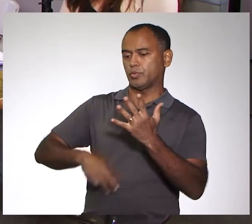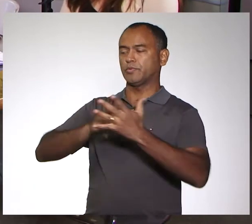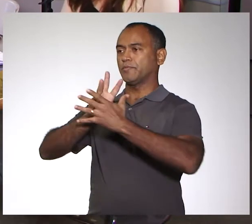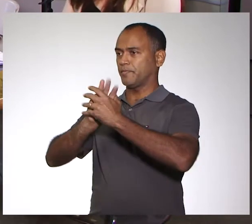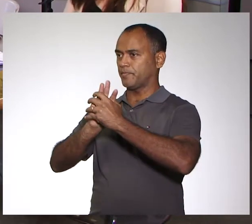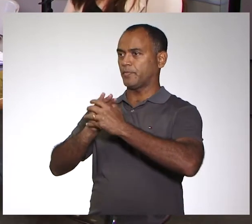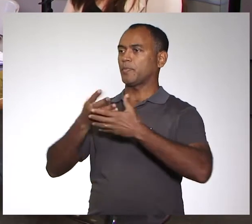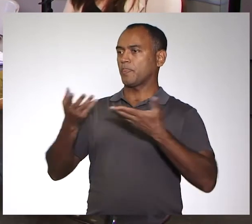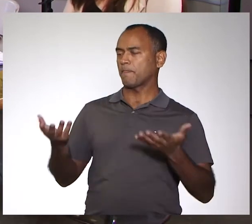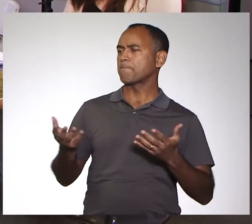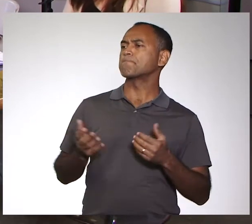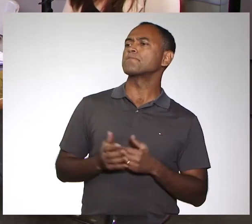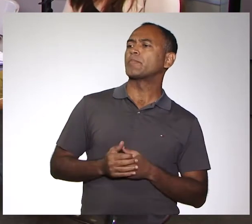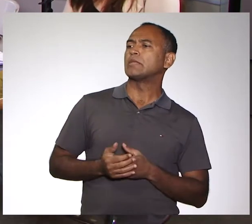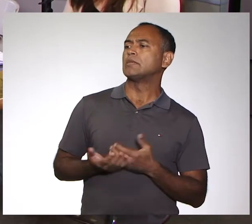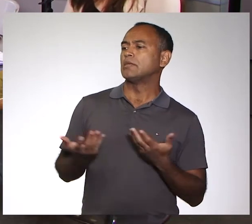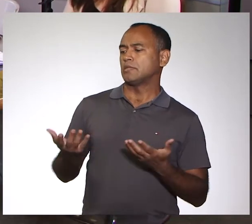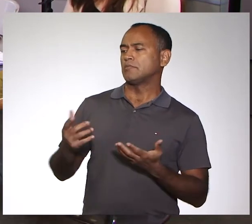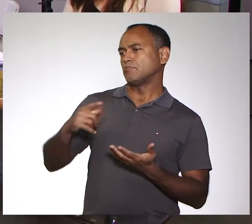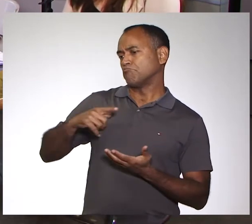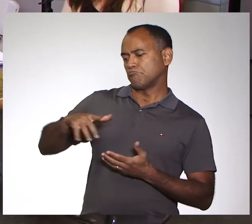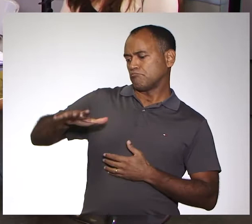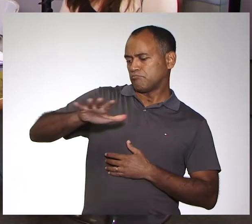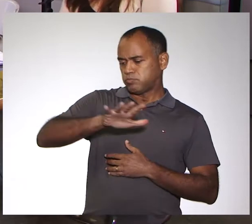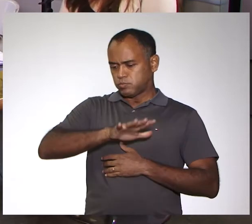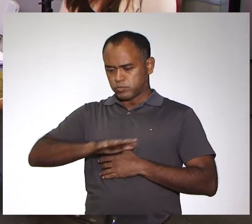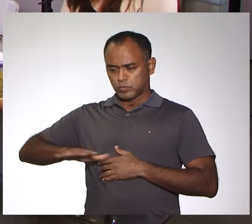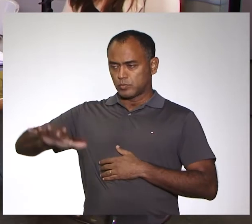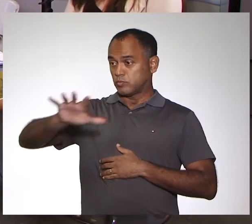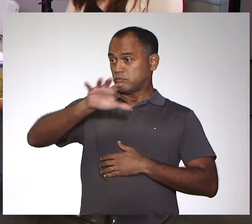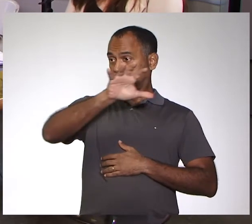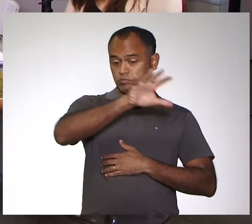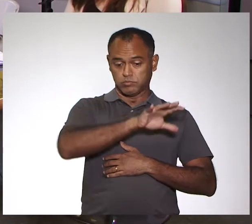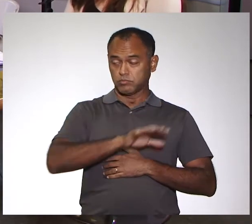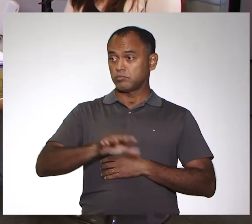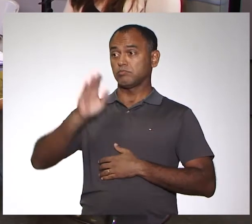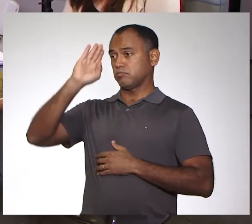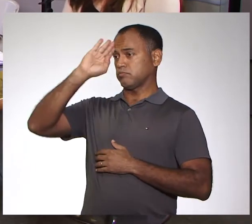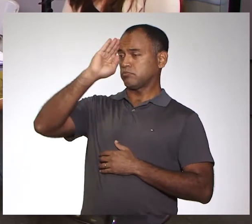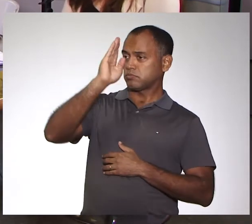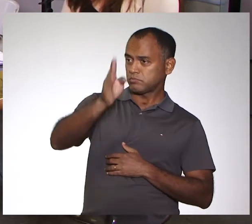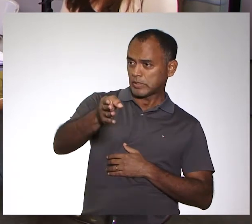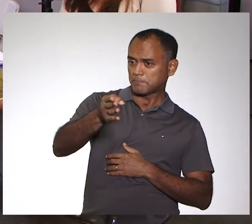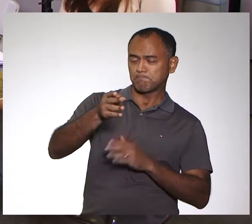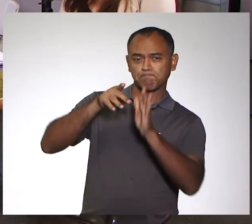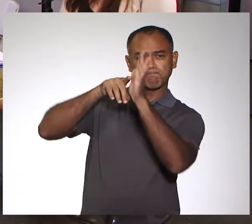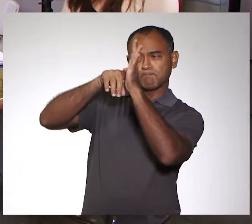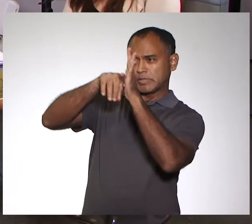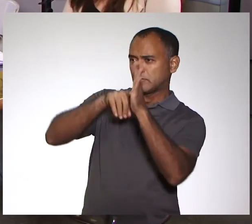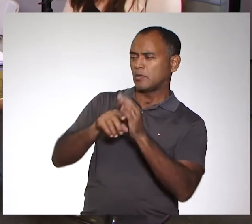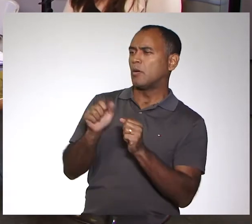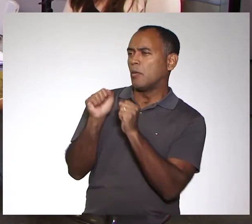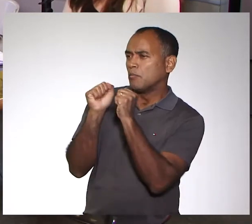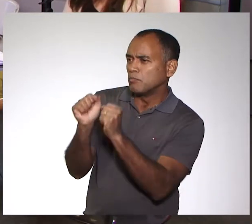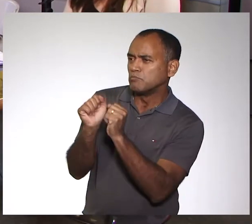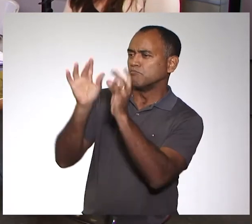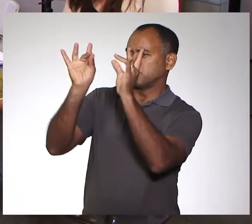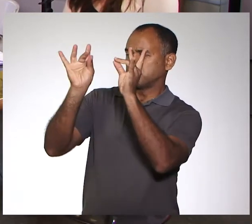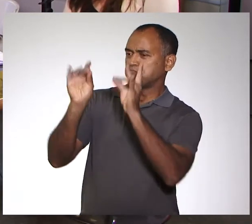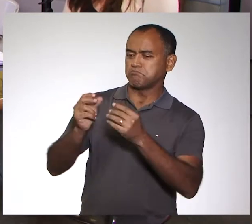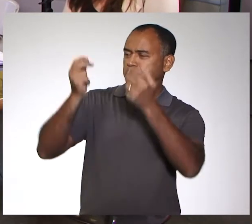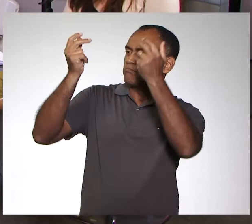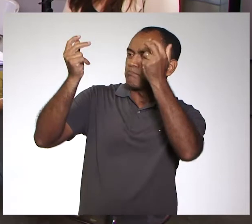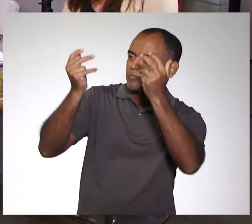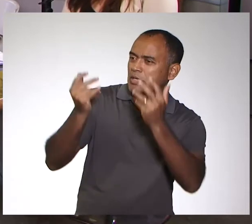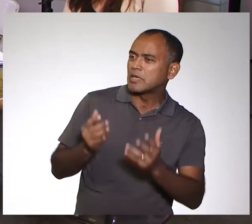UFRR. E aí, temos essa área de concentração que a senhora falou, e também tem as linhas de pesquisa. Eu queria que a senhora explicasse